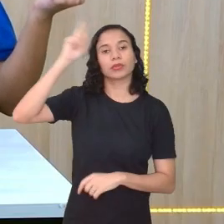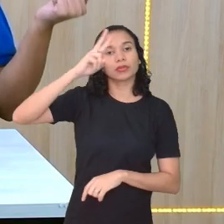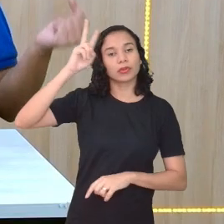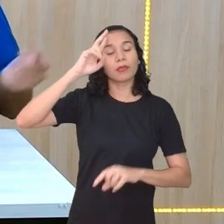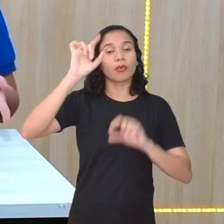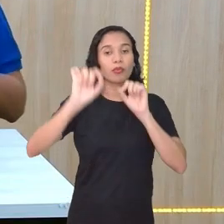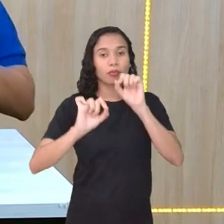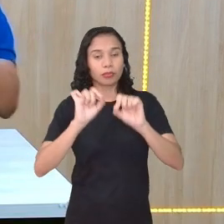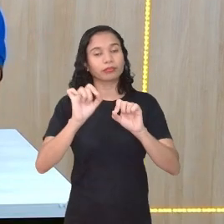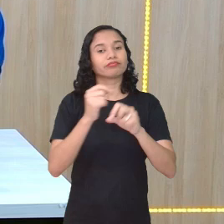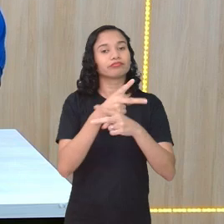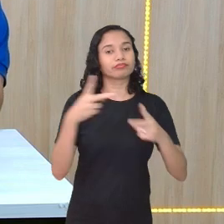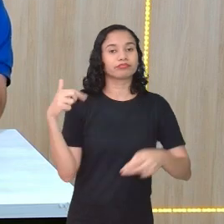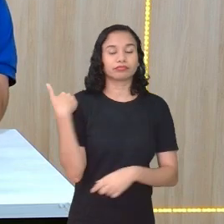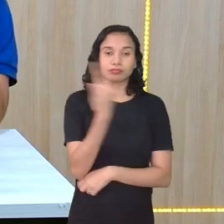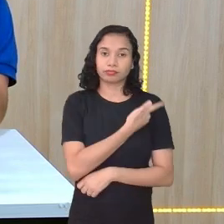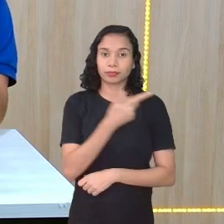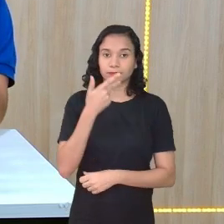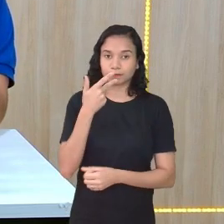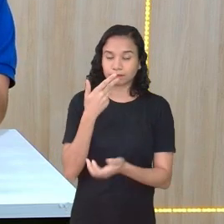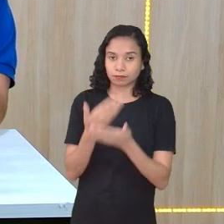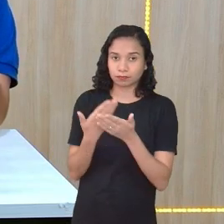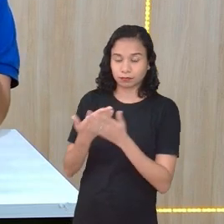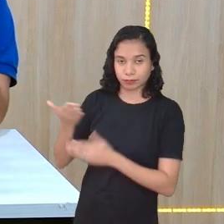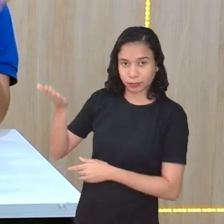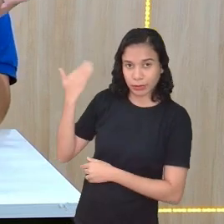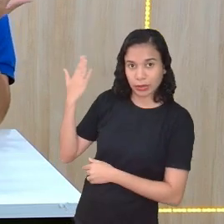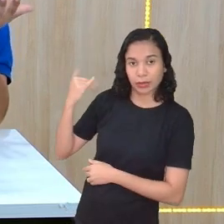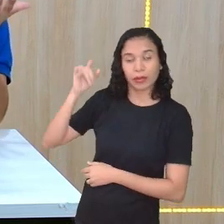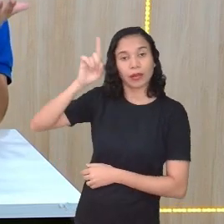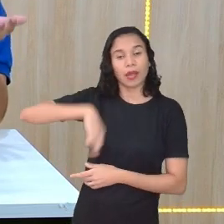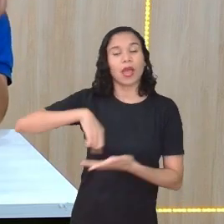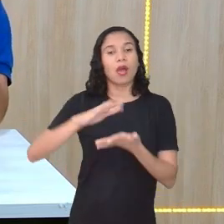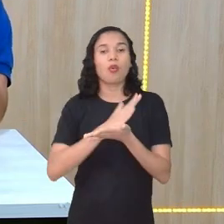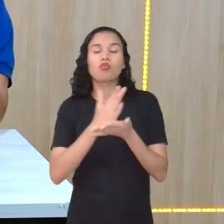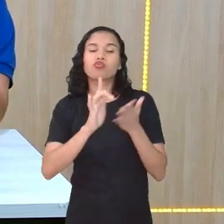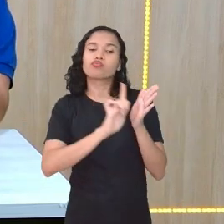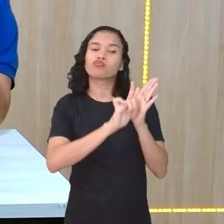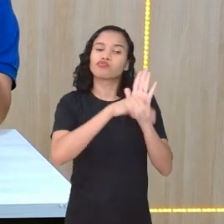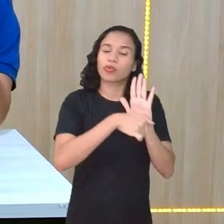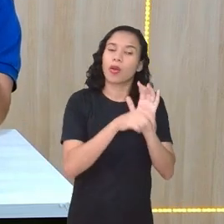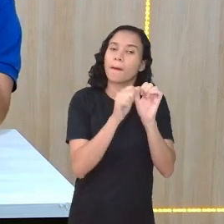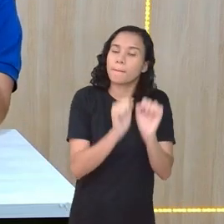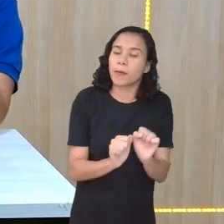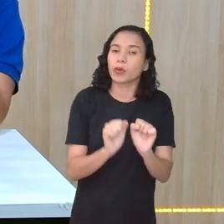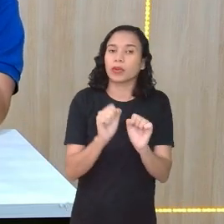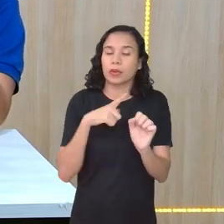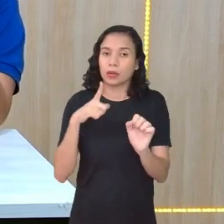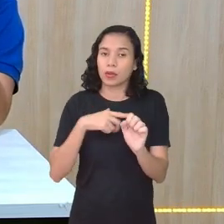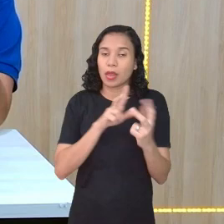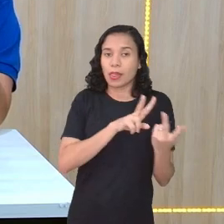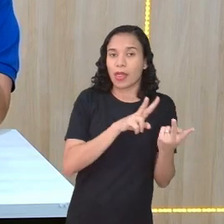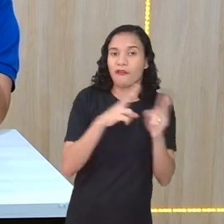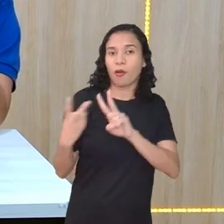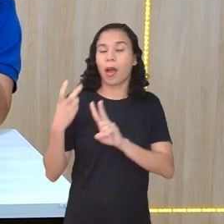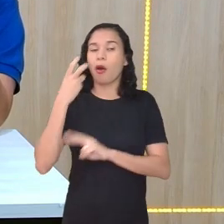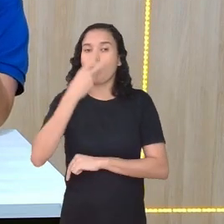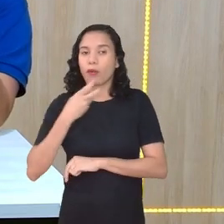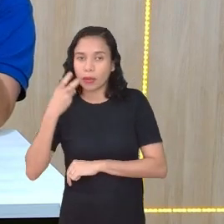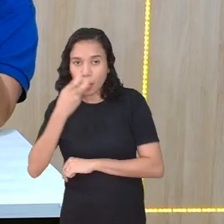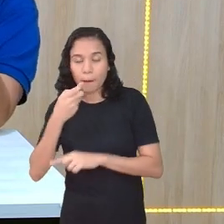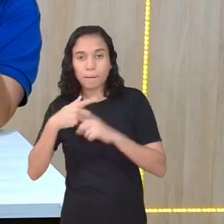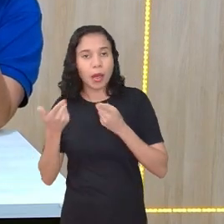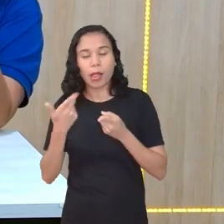Relembrando uma coisa que a gente falou aula passada, é que alguns gêneros, eles podem ser oralizados, mas não são orais.